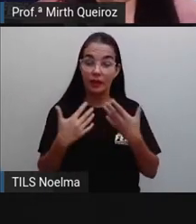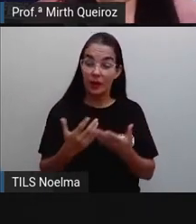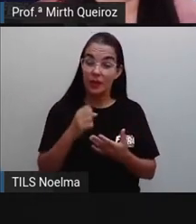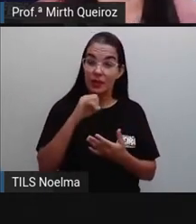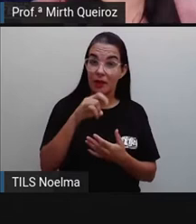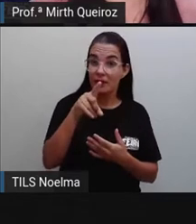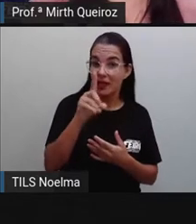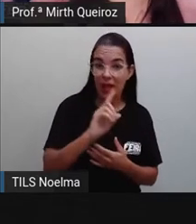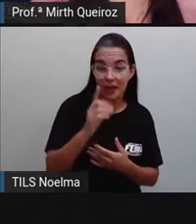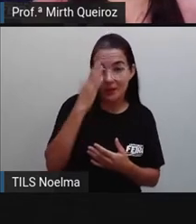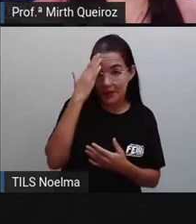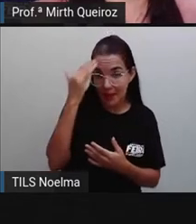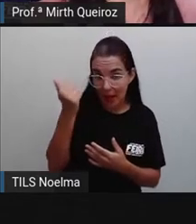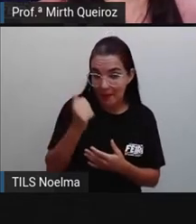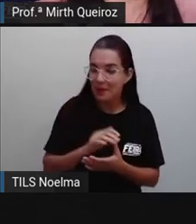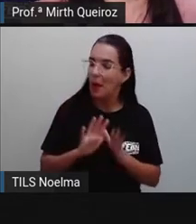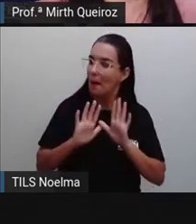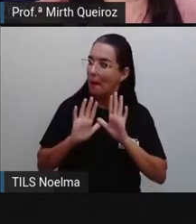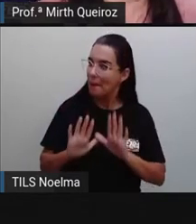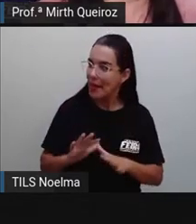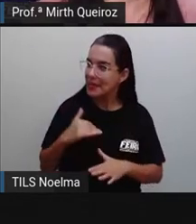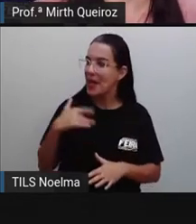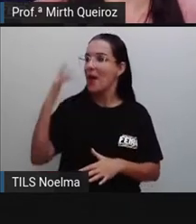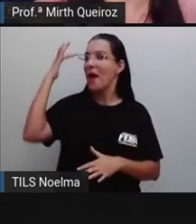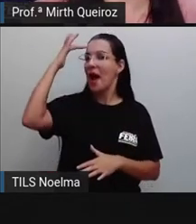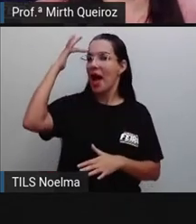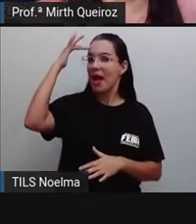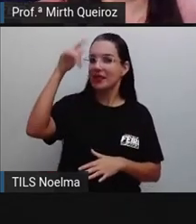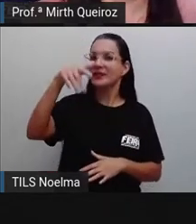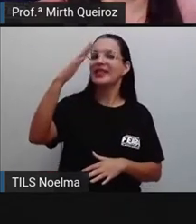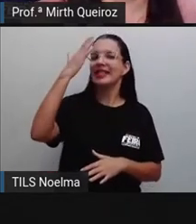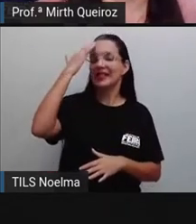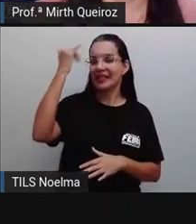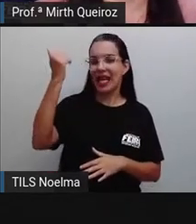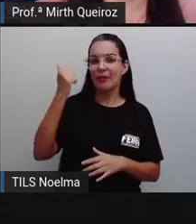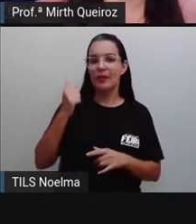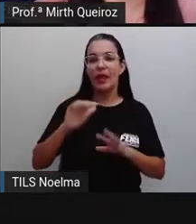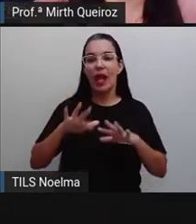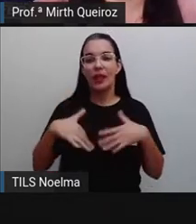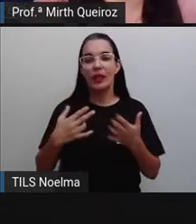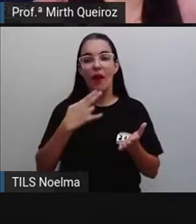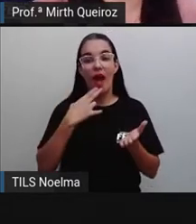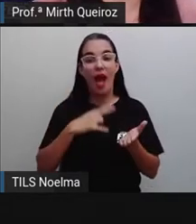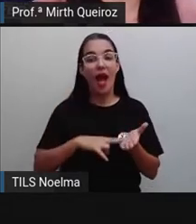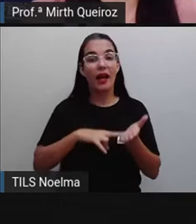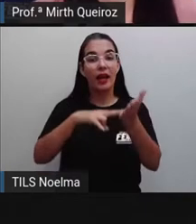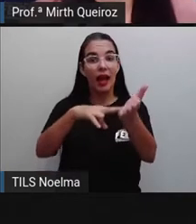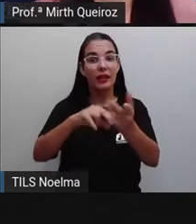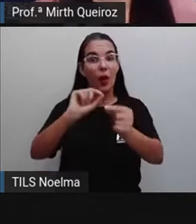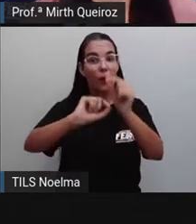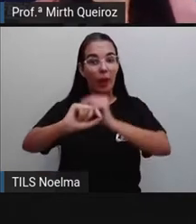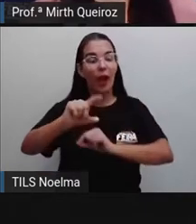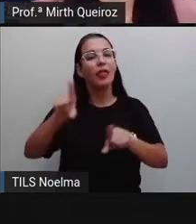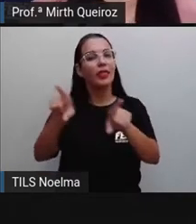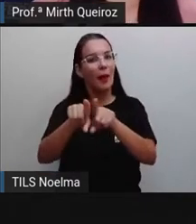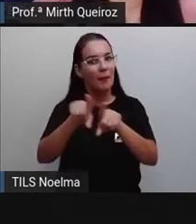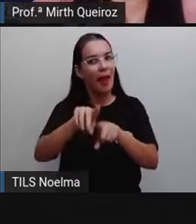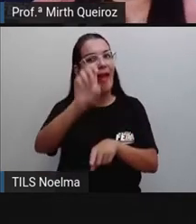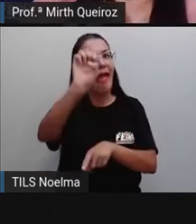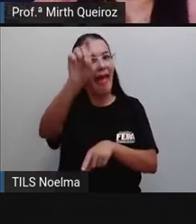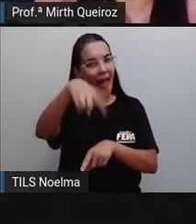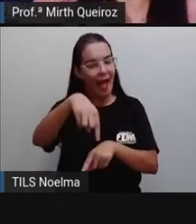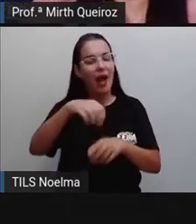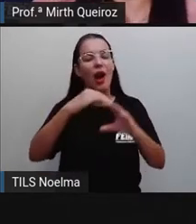não sabe, eu acredito que vocês saibam, né? A carta é um tipo de meio de comunicação que a gente